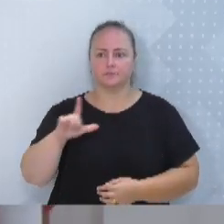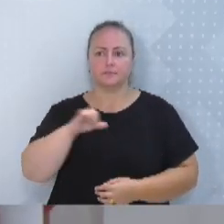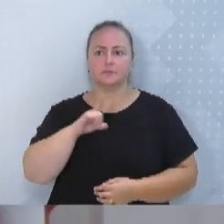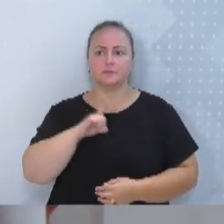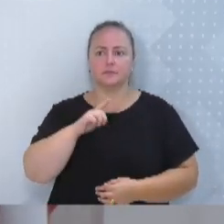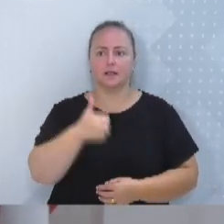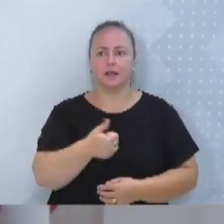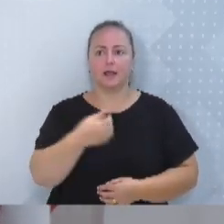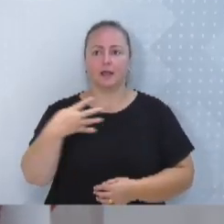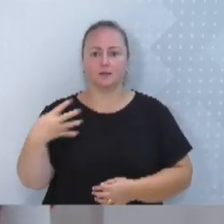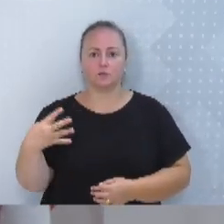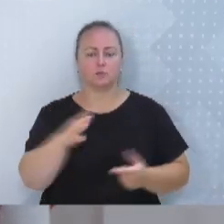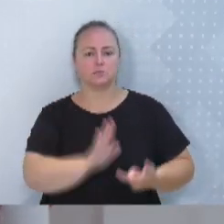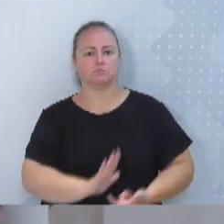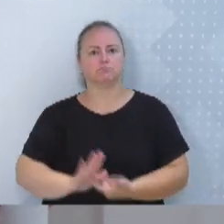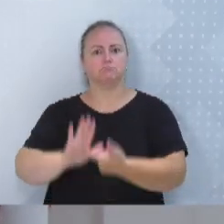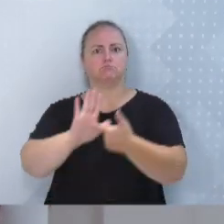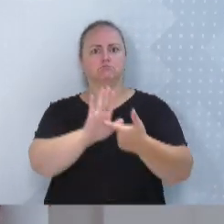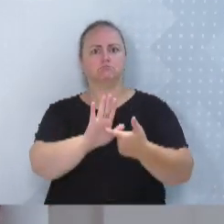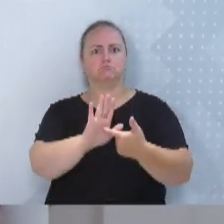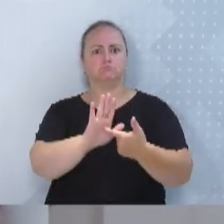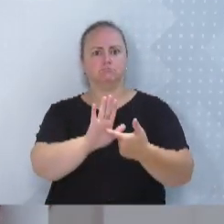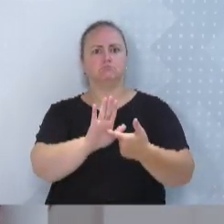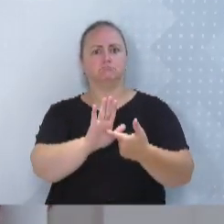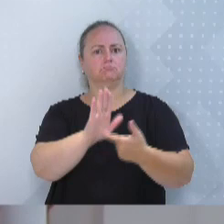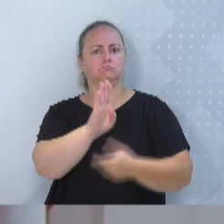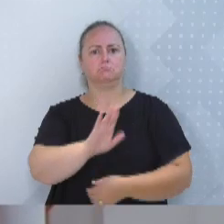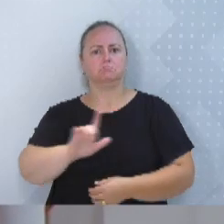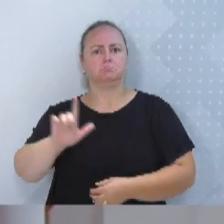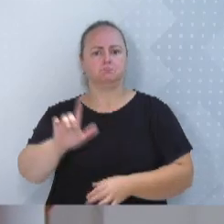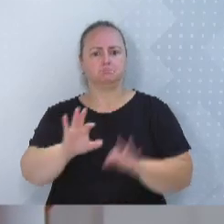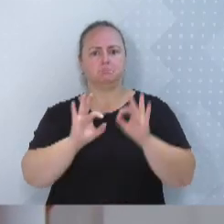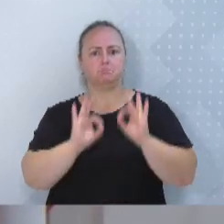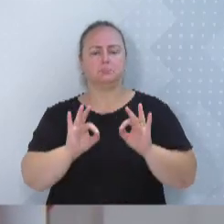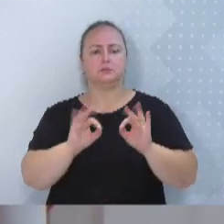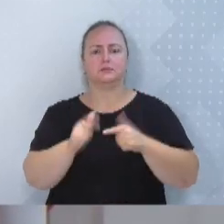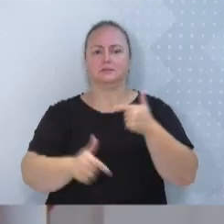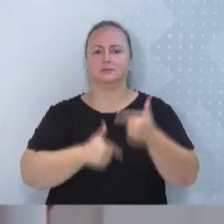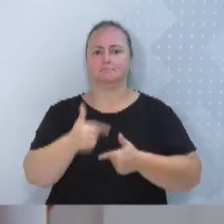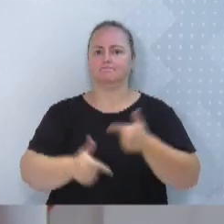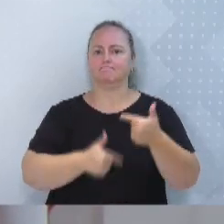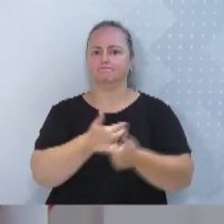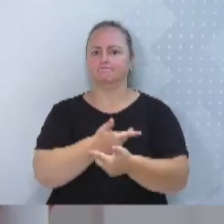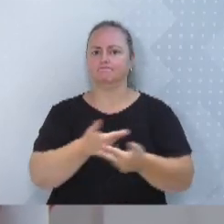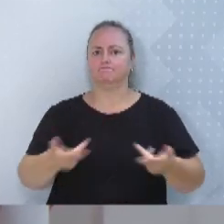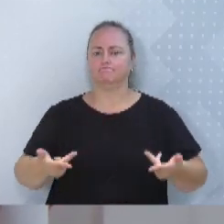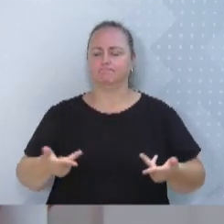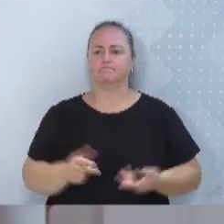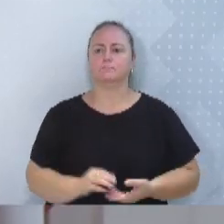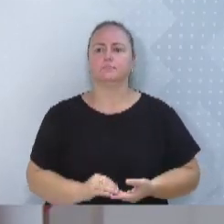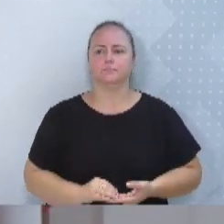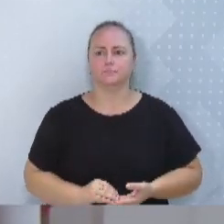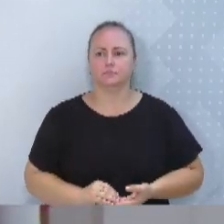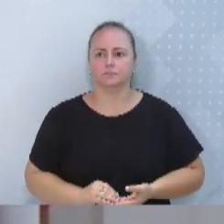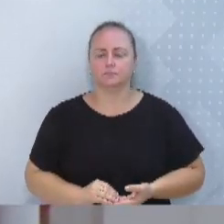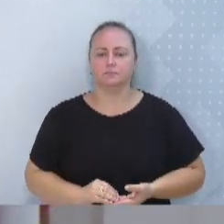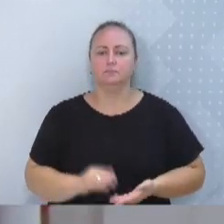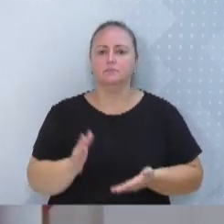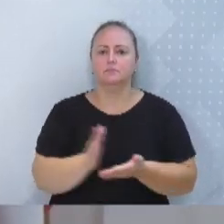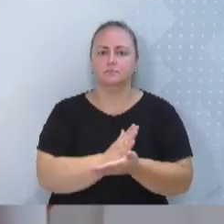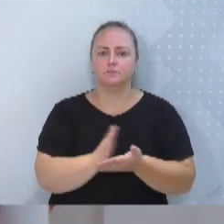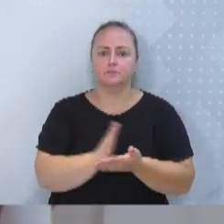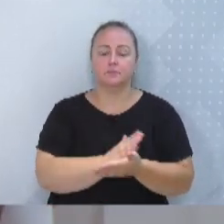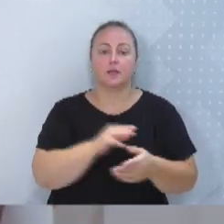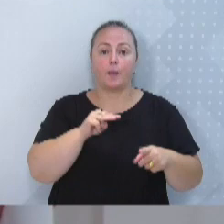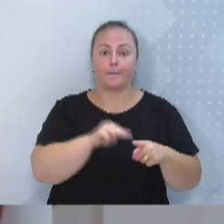municípios, ele se destaca absurdamente na questão dos serviços. Nós temos regionais, municípios